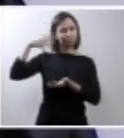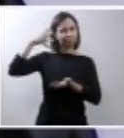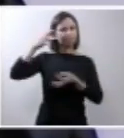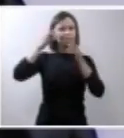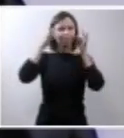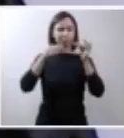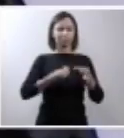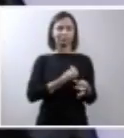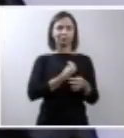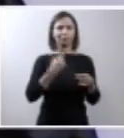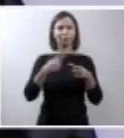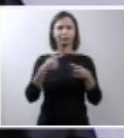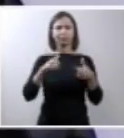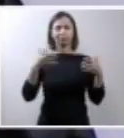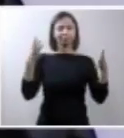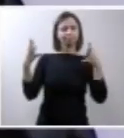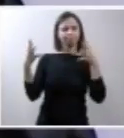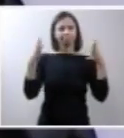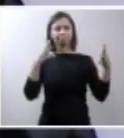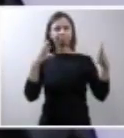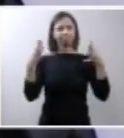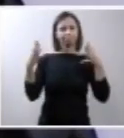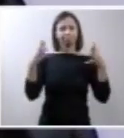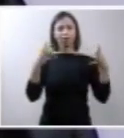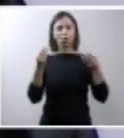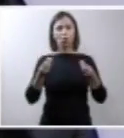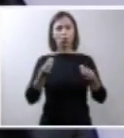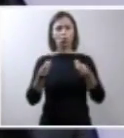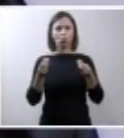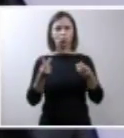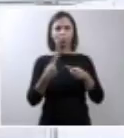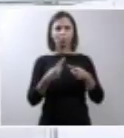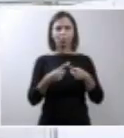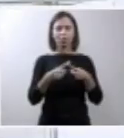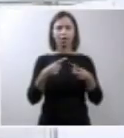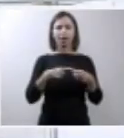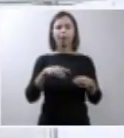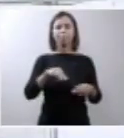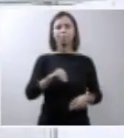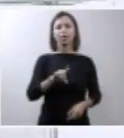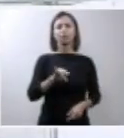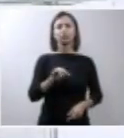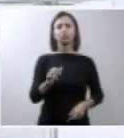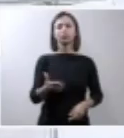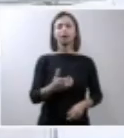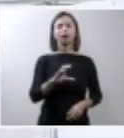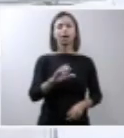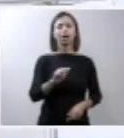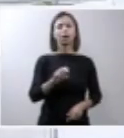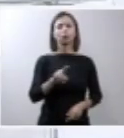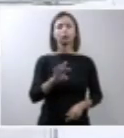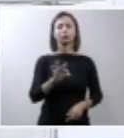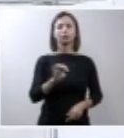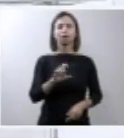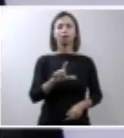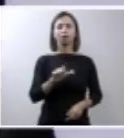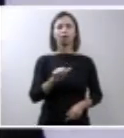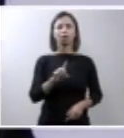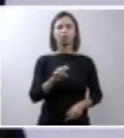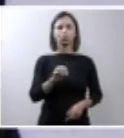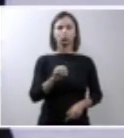em que a medida cauteladora por mim implementada e que era de